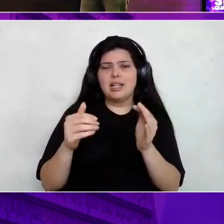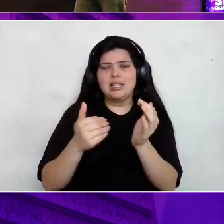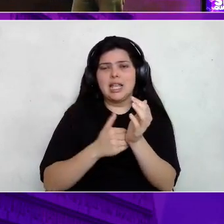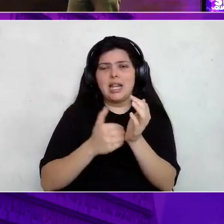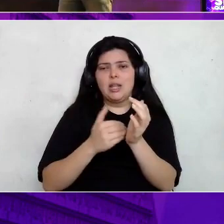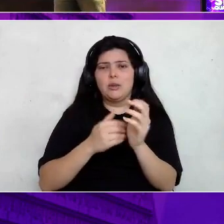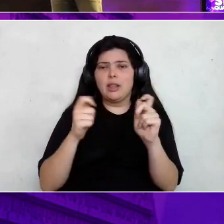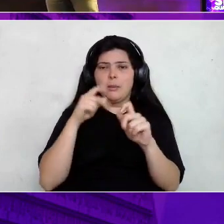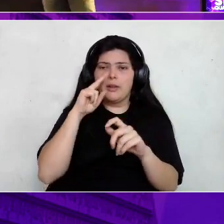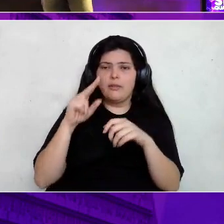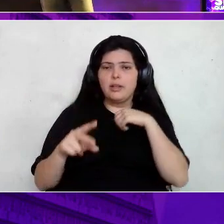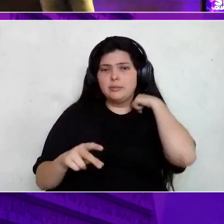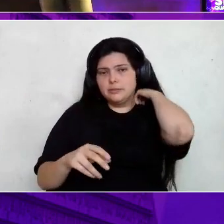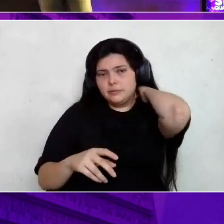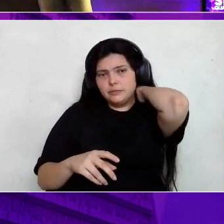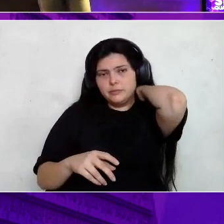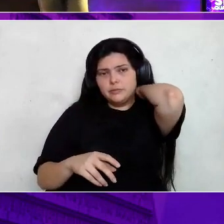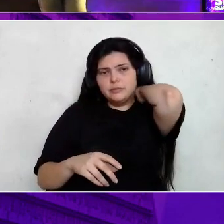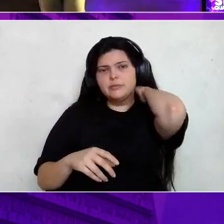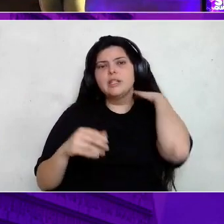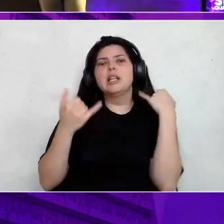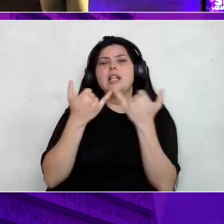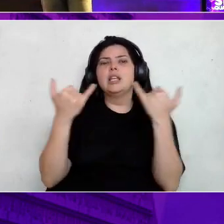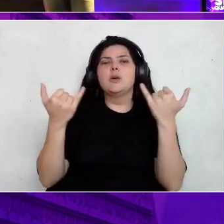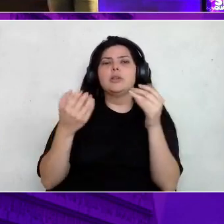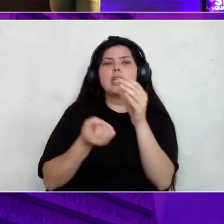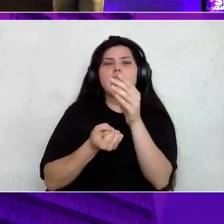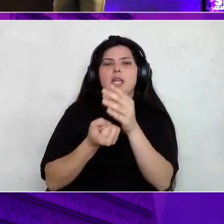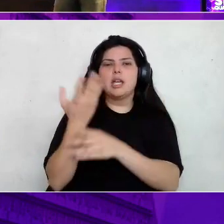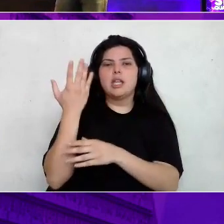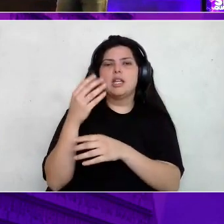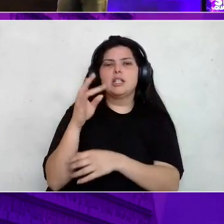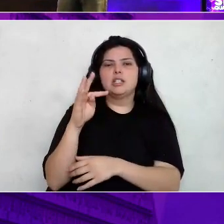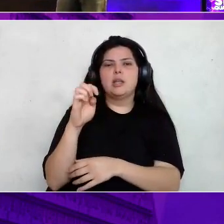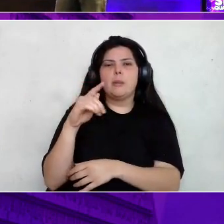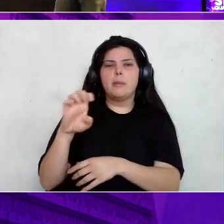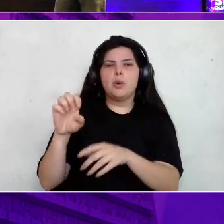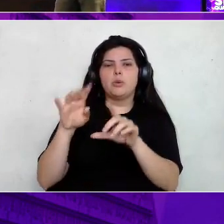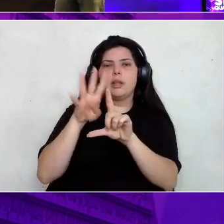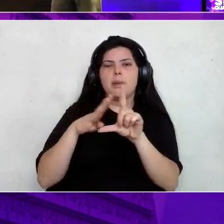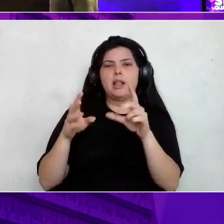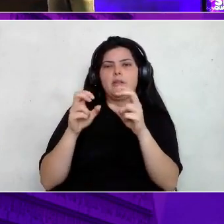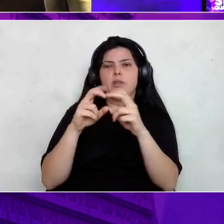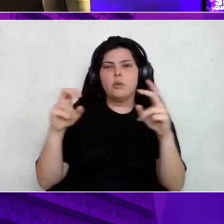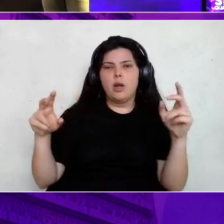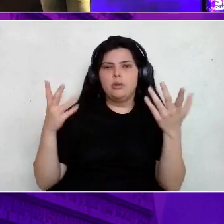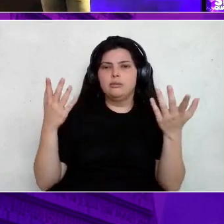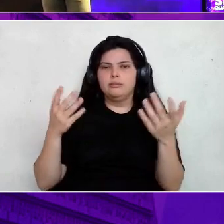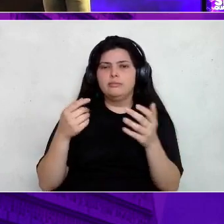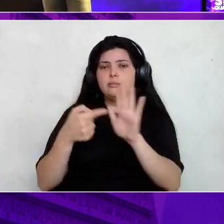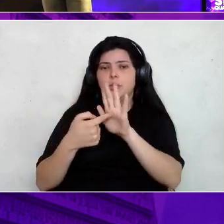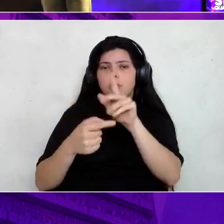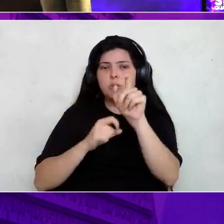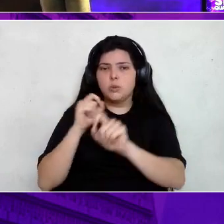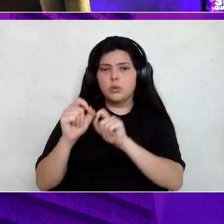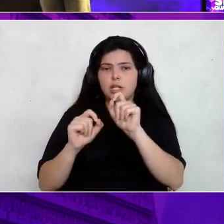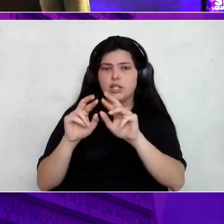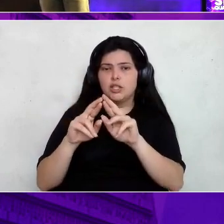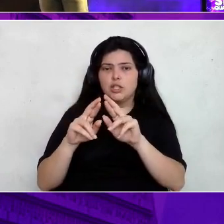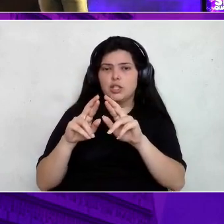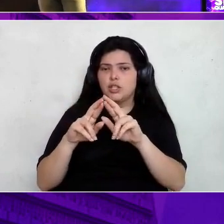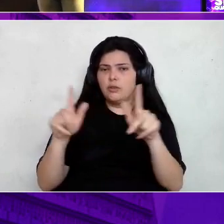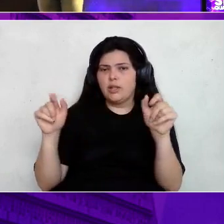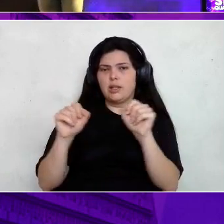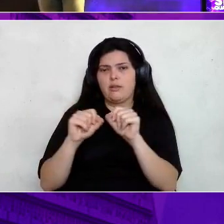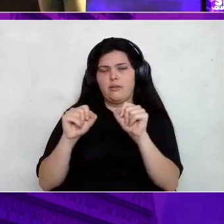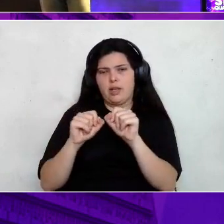na linha 1, a tem um create table. Um create table de uma tabela virtual. E aí, eu destaquei para vocês algumas diferenças que a gente faz ali. Para dizer